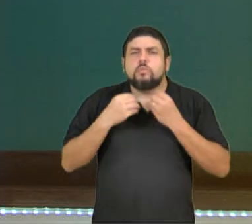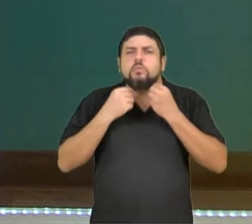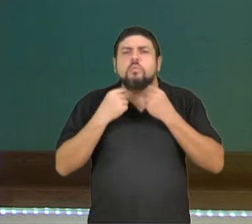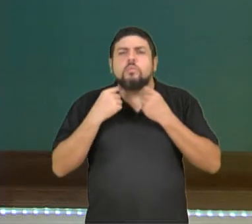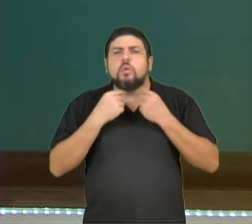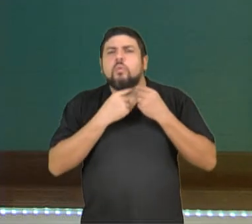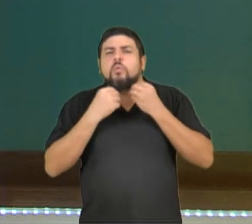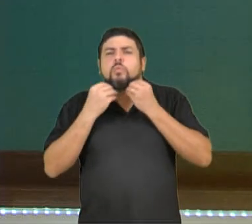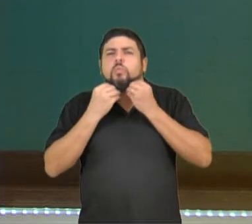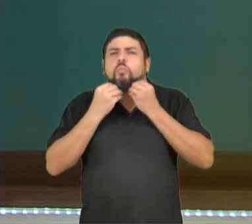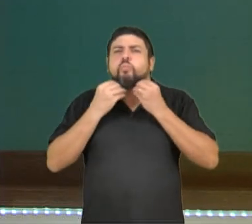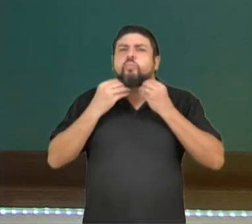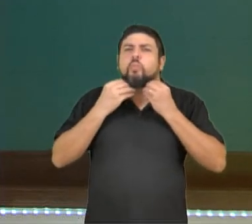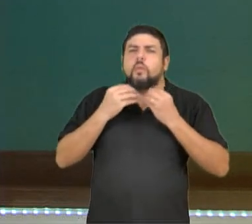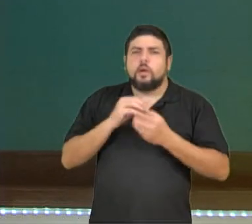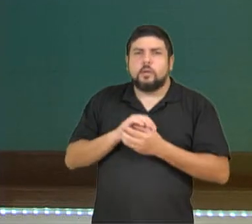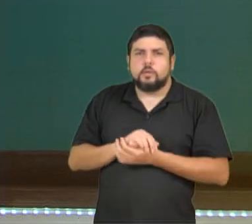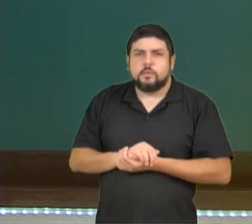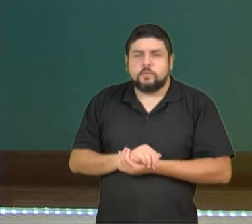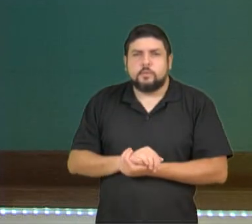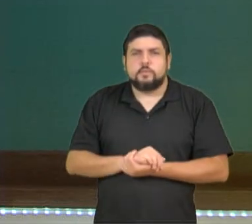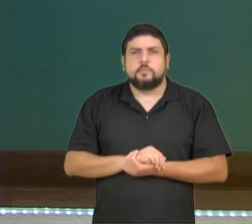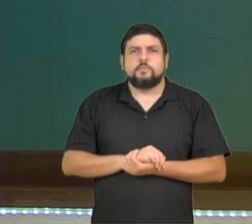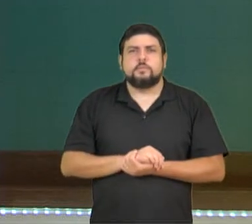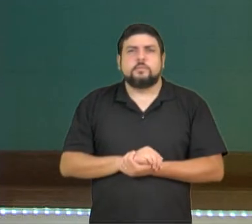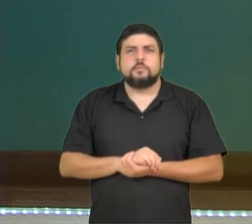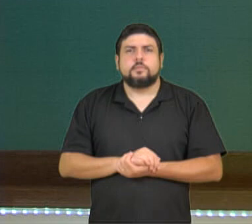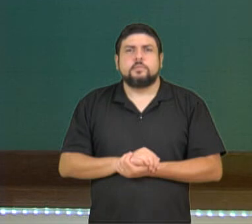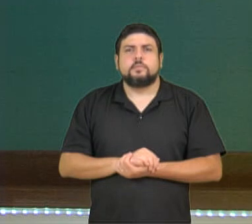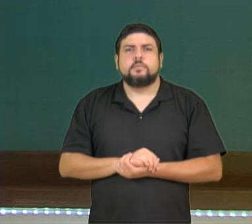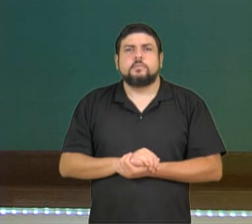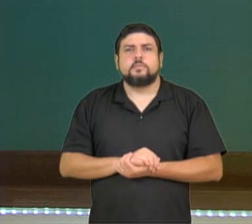das tonsilas, das amígdalas, tá?